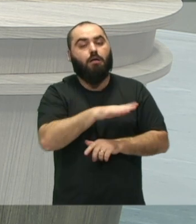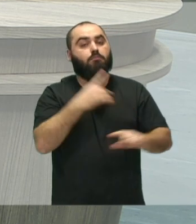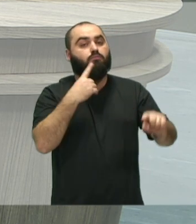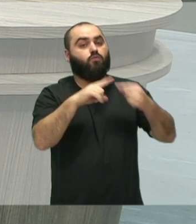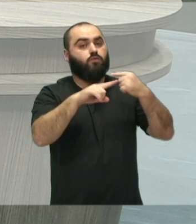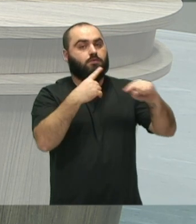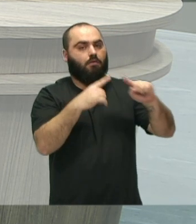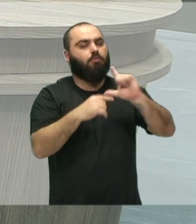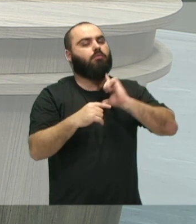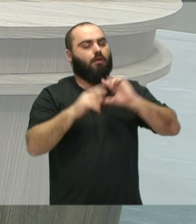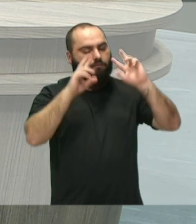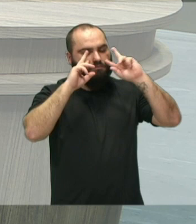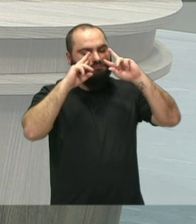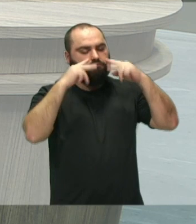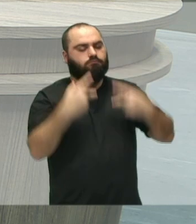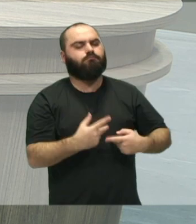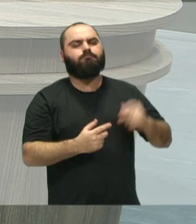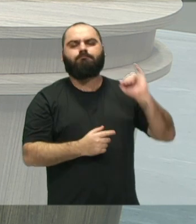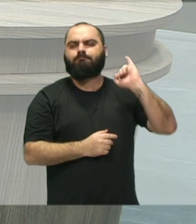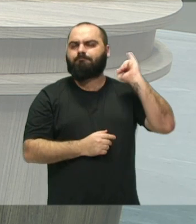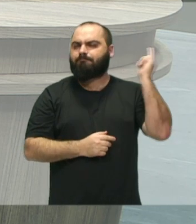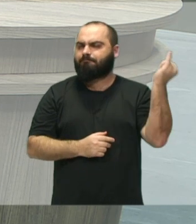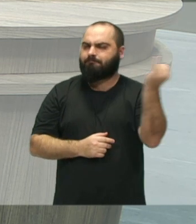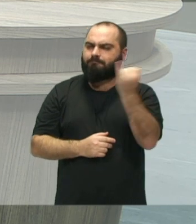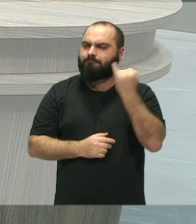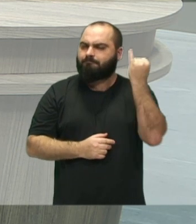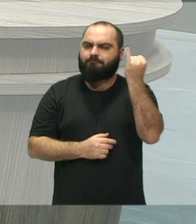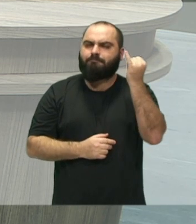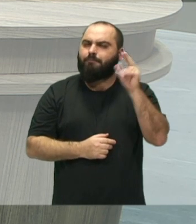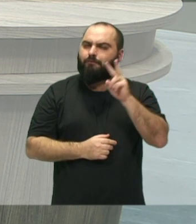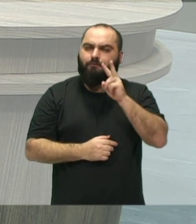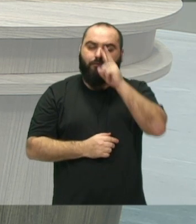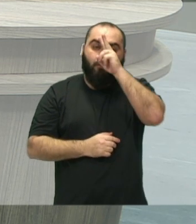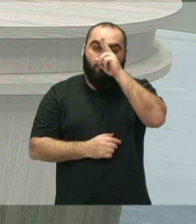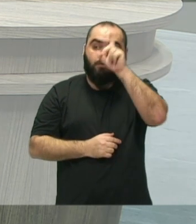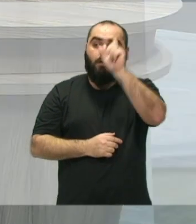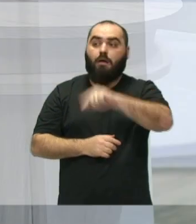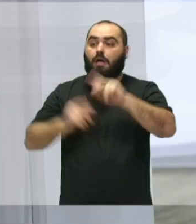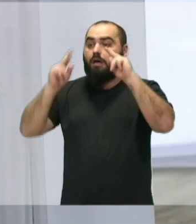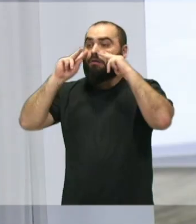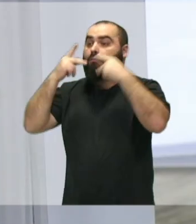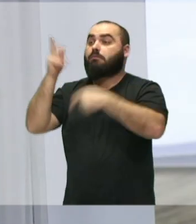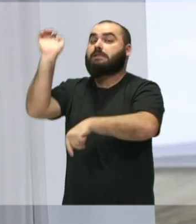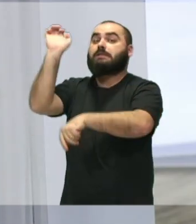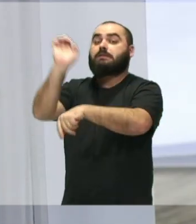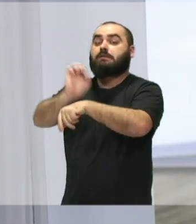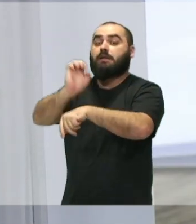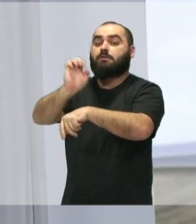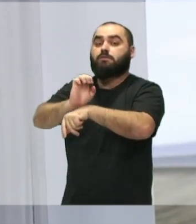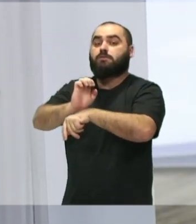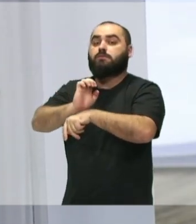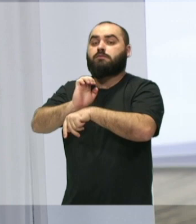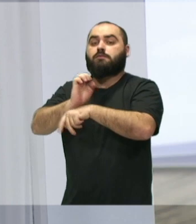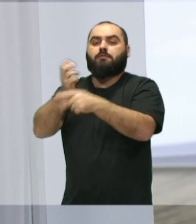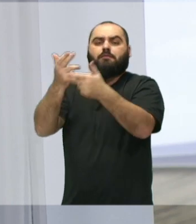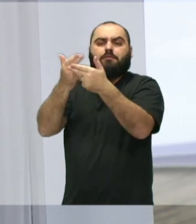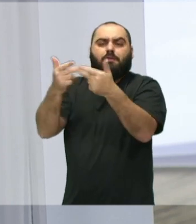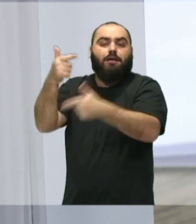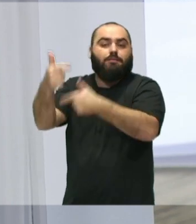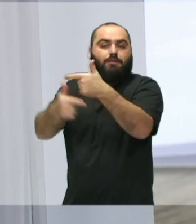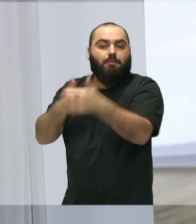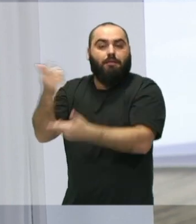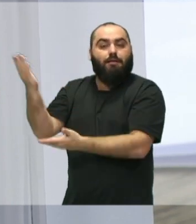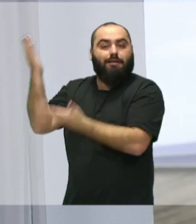tivemos esse reconhecimento muito importante, um reconhecimento estadual, frente a outros trabalhos que outros